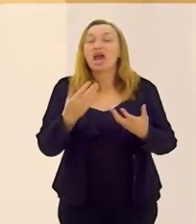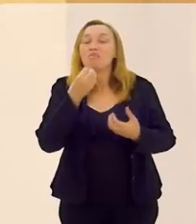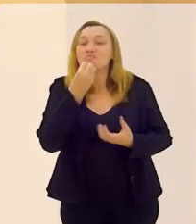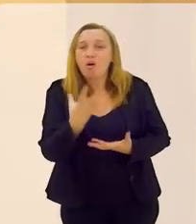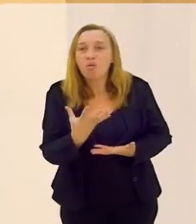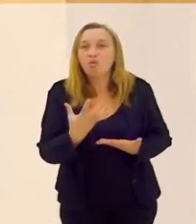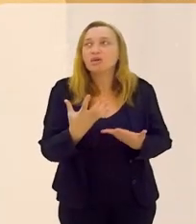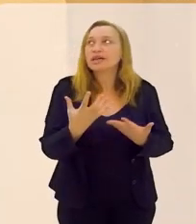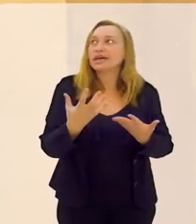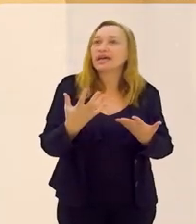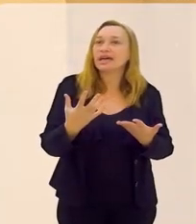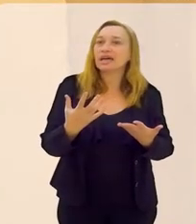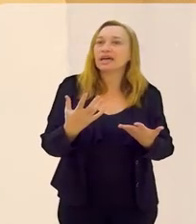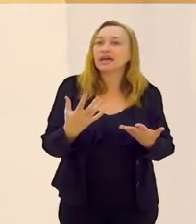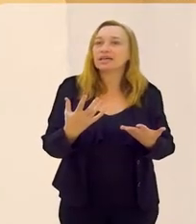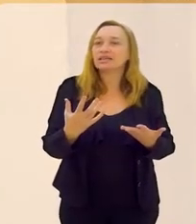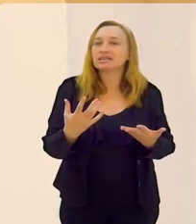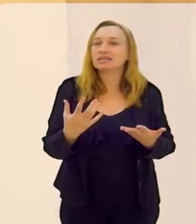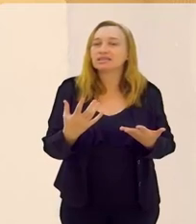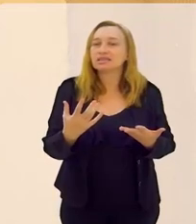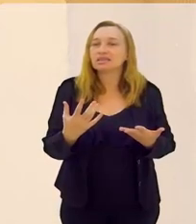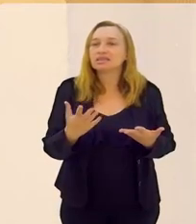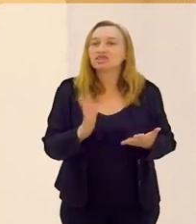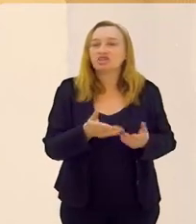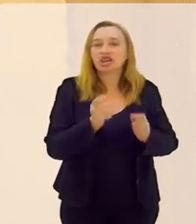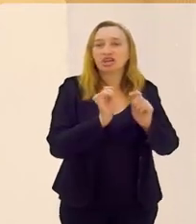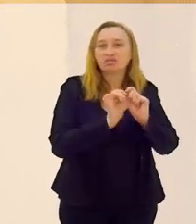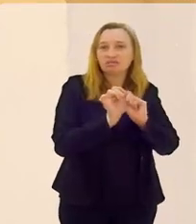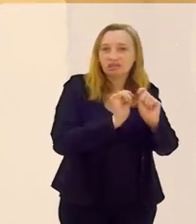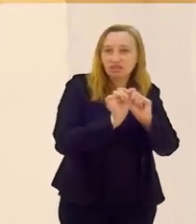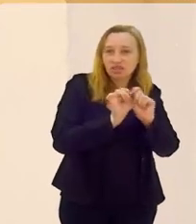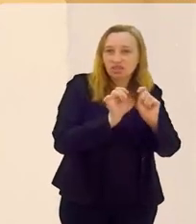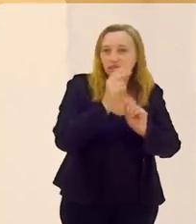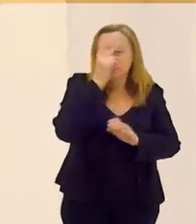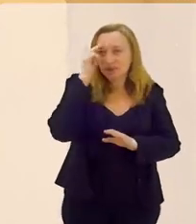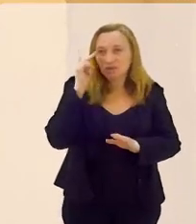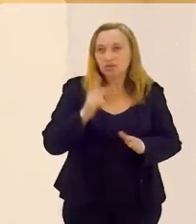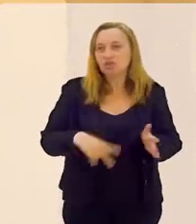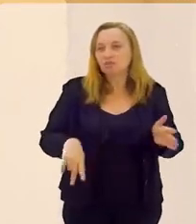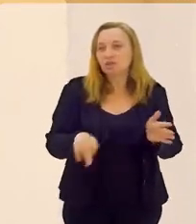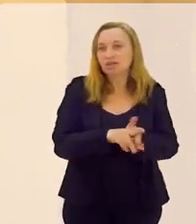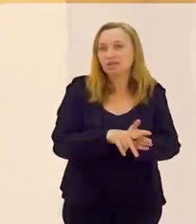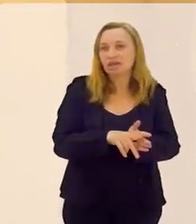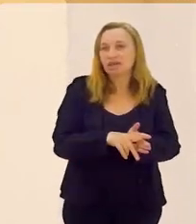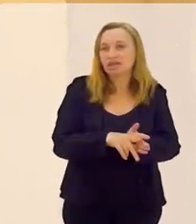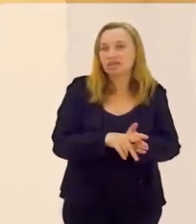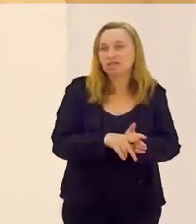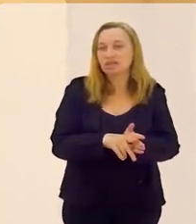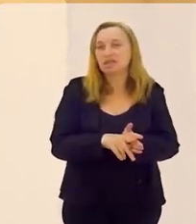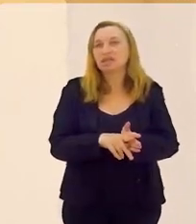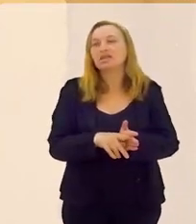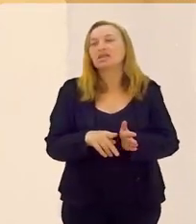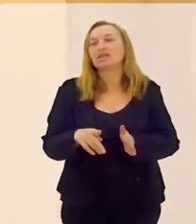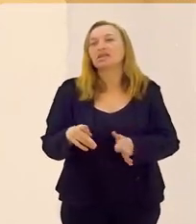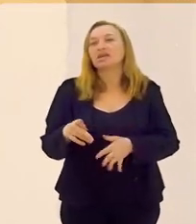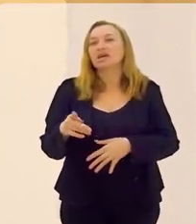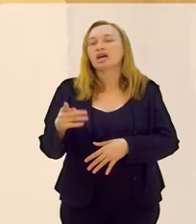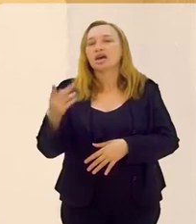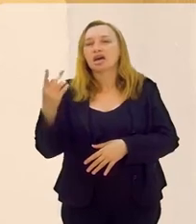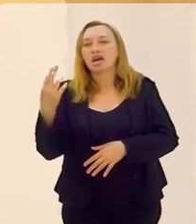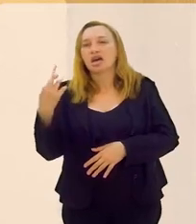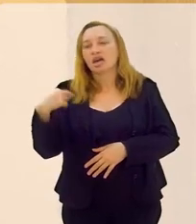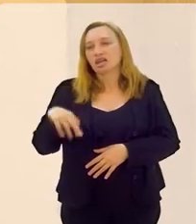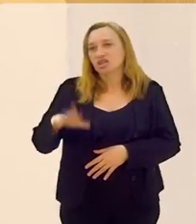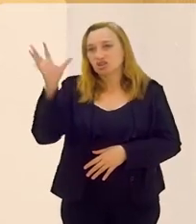coisa, é muito bom, nós já entrevistamos no programa pessoas de matriz africana de uma idade mais